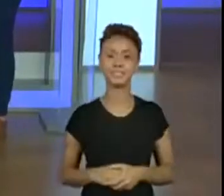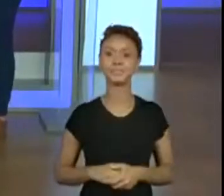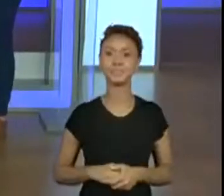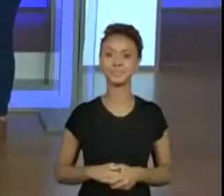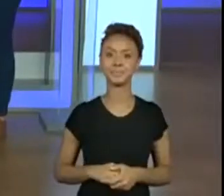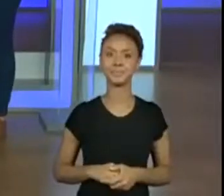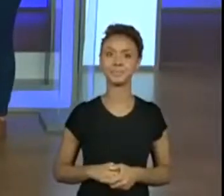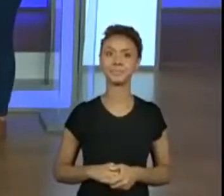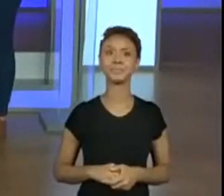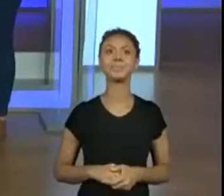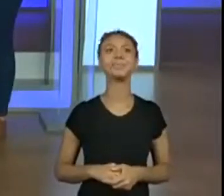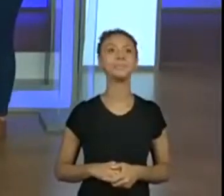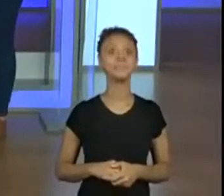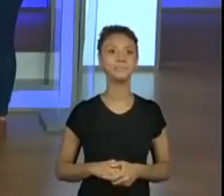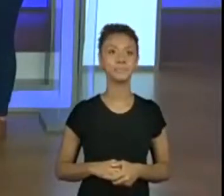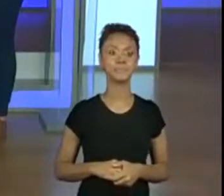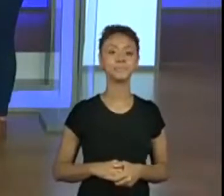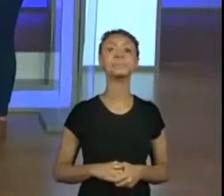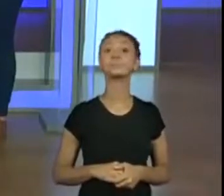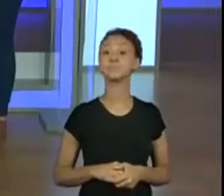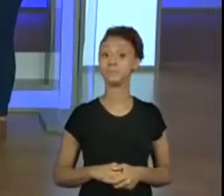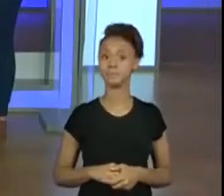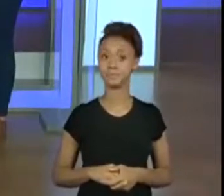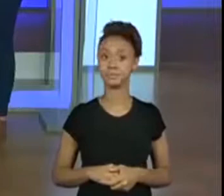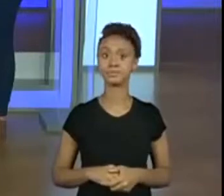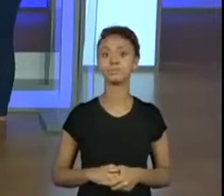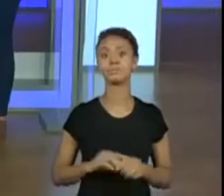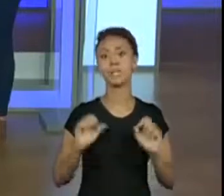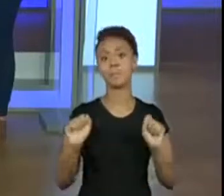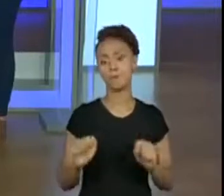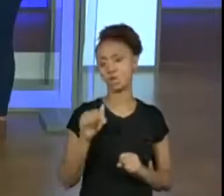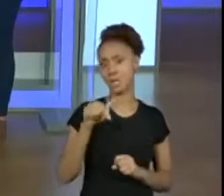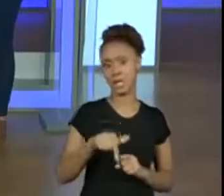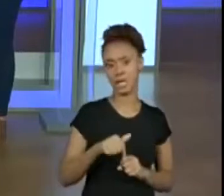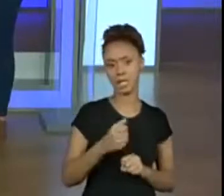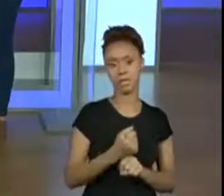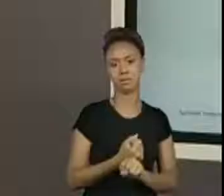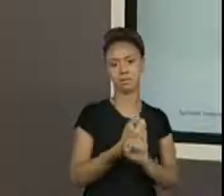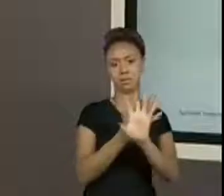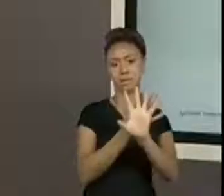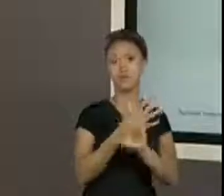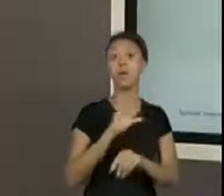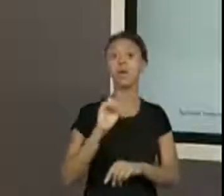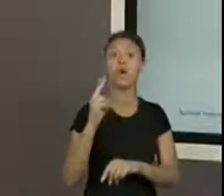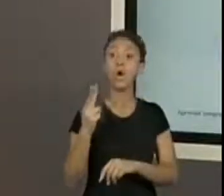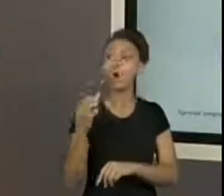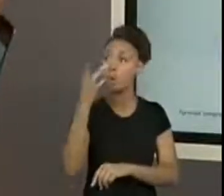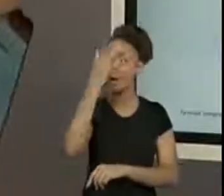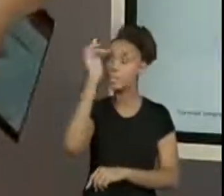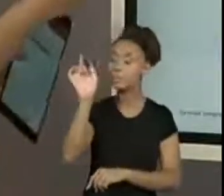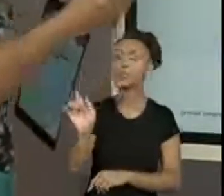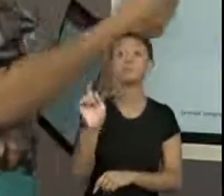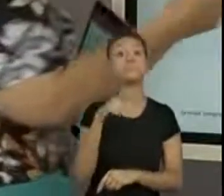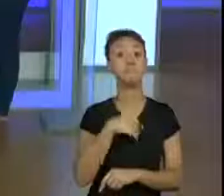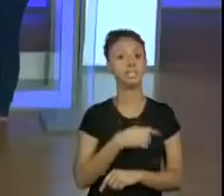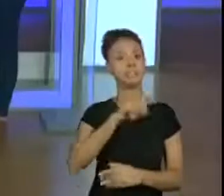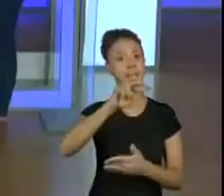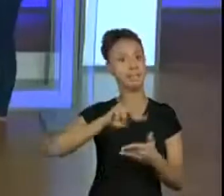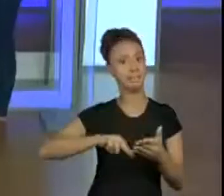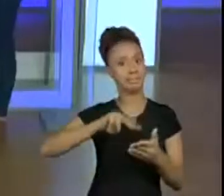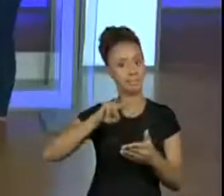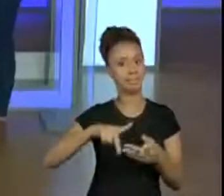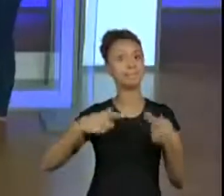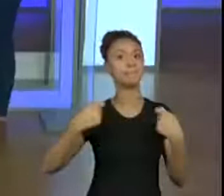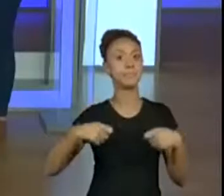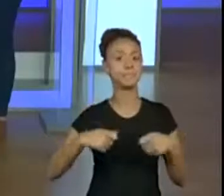semana. Mesmo que seja aqui ou para a pessoa, a gente vai estar garantindo a leitura. Muito bem. Então, vamos escrever o que queremos fazer.